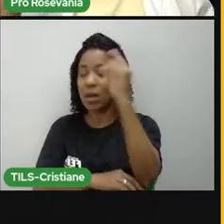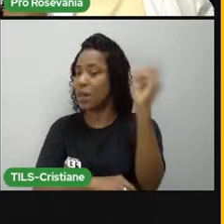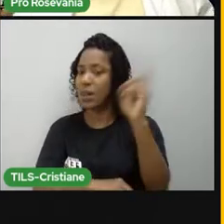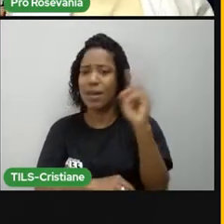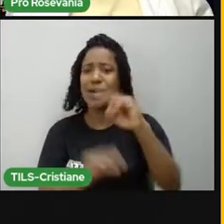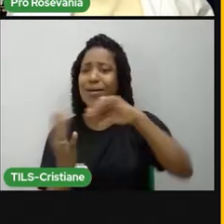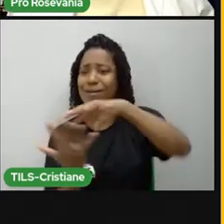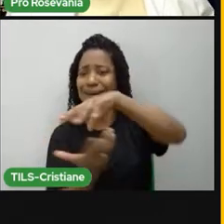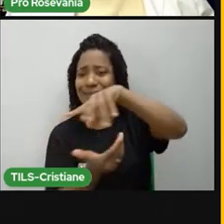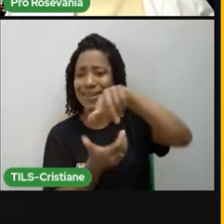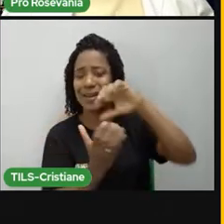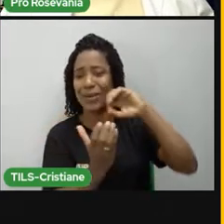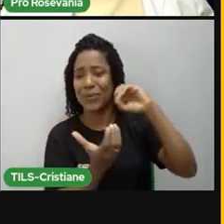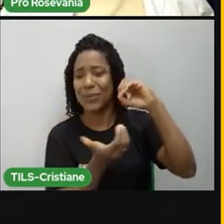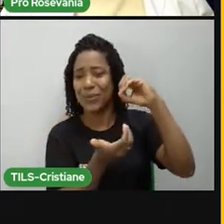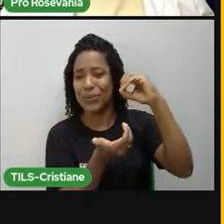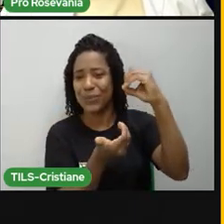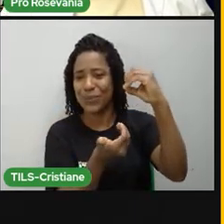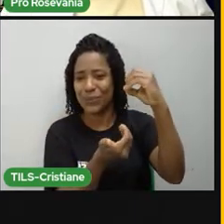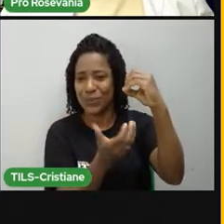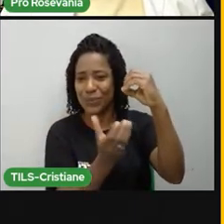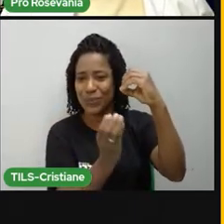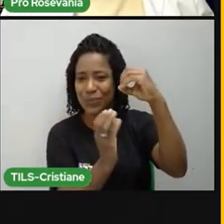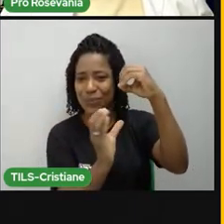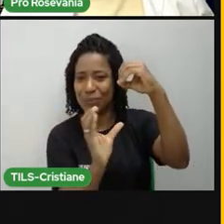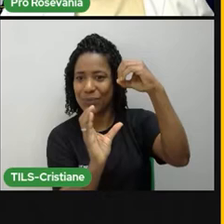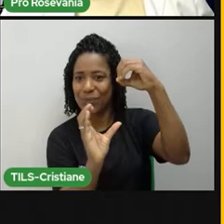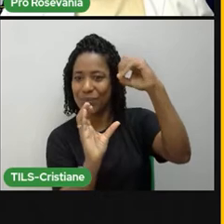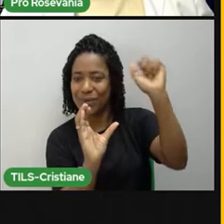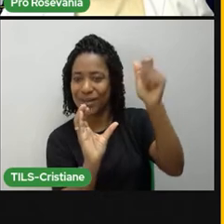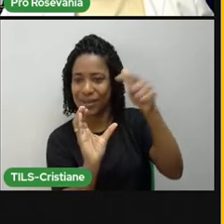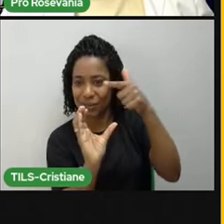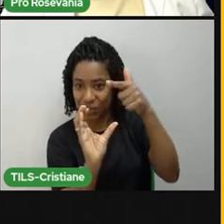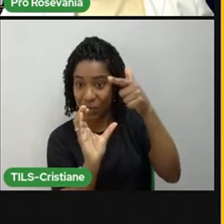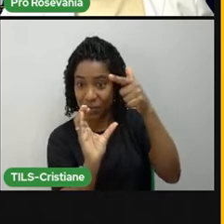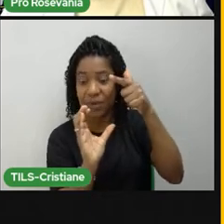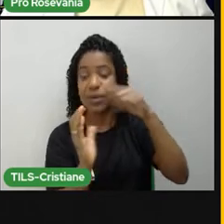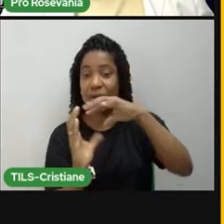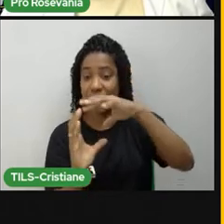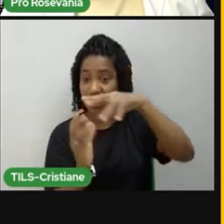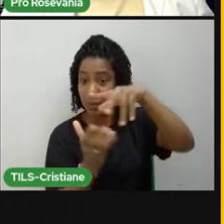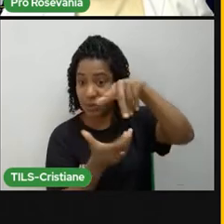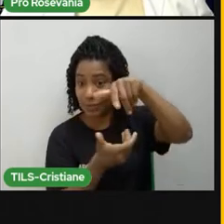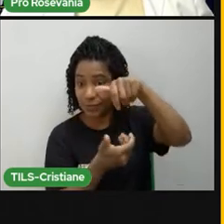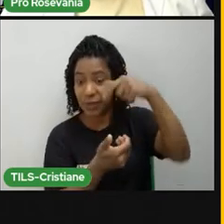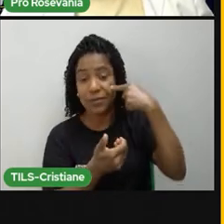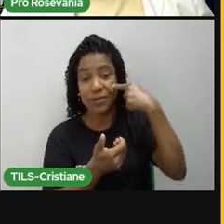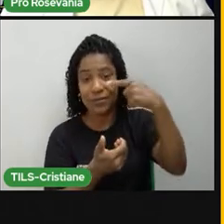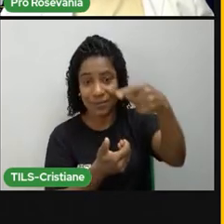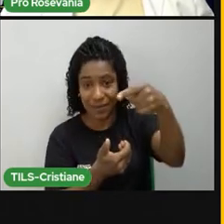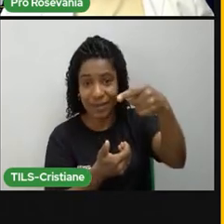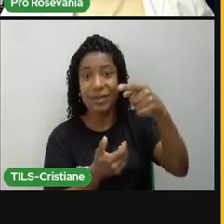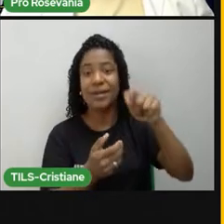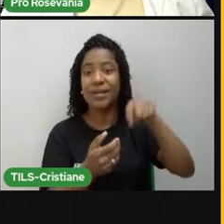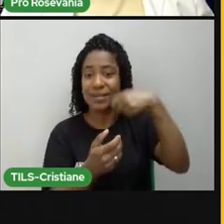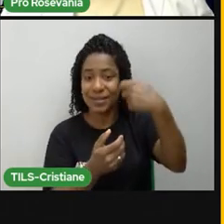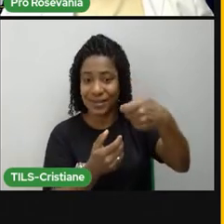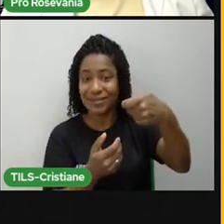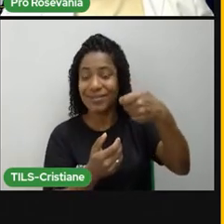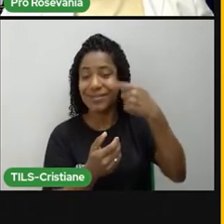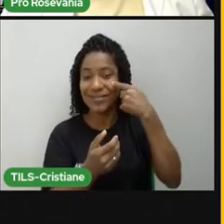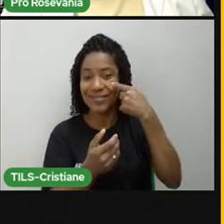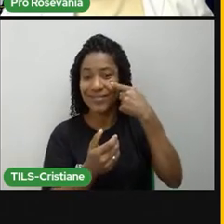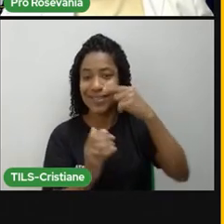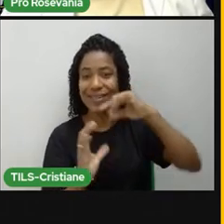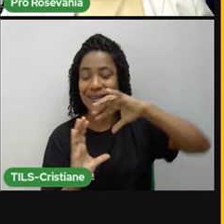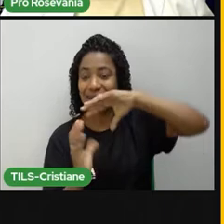em torno do seu próprio eixo. E essa volta, né, esse giro que ele faz aqui, está representado aqui nas setinhas, vocês percebem que